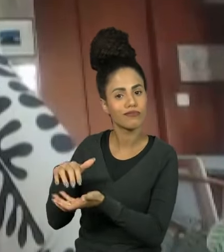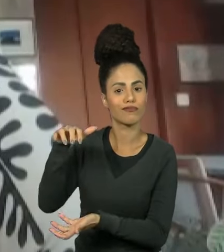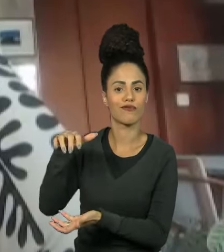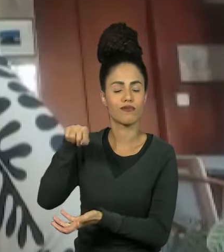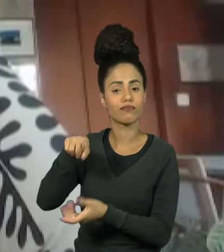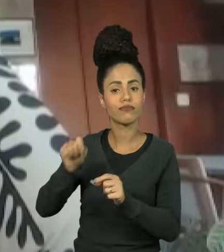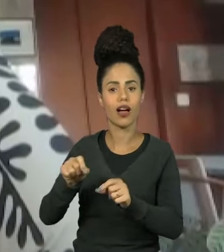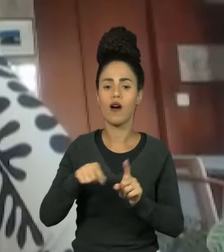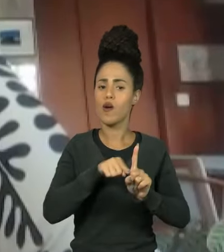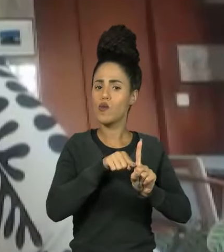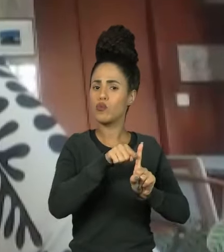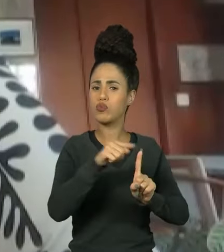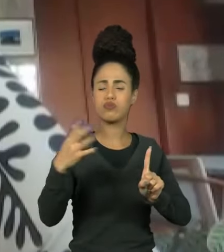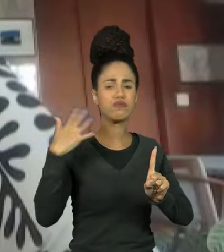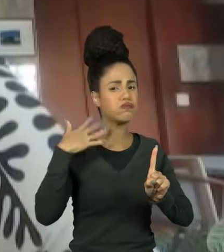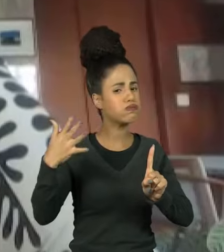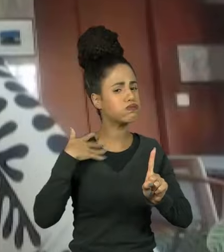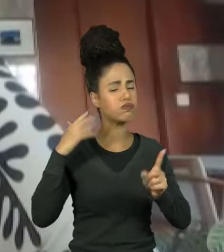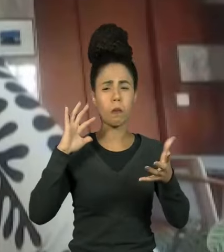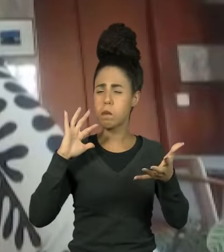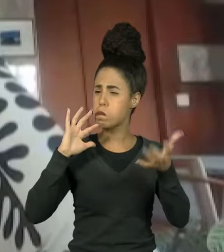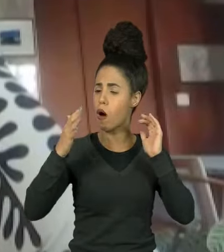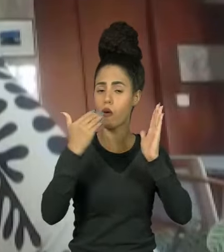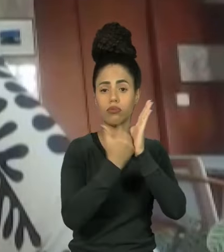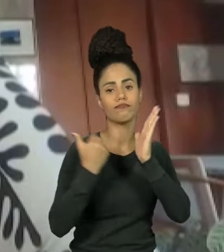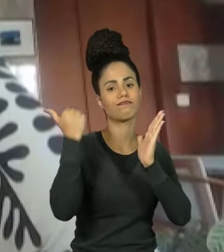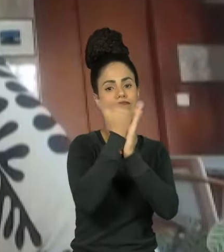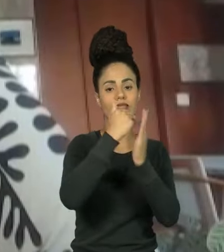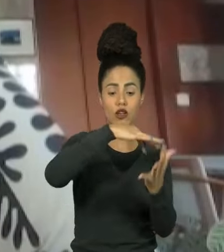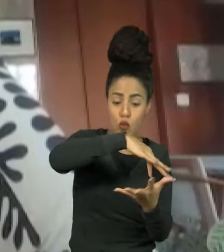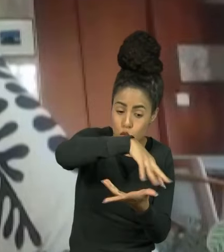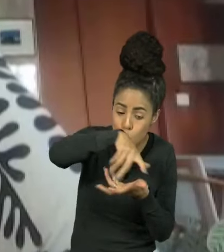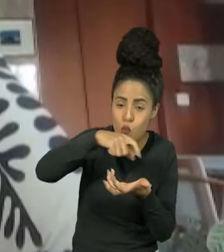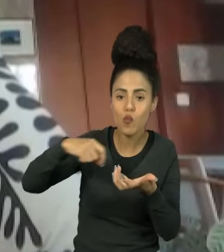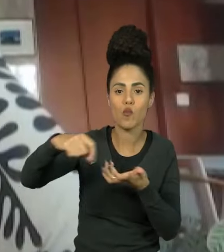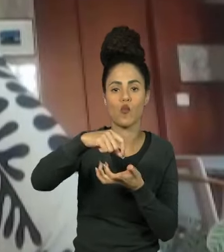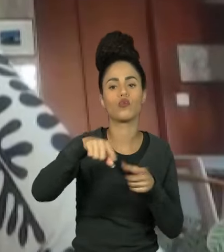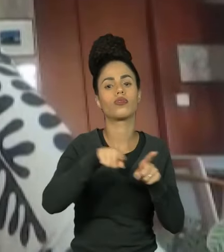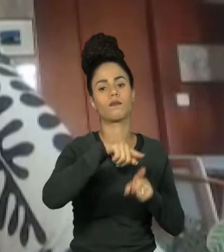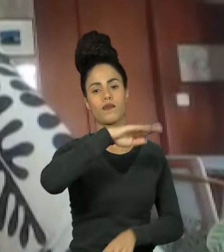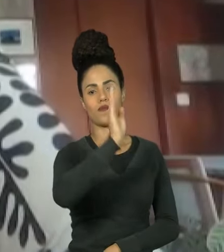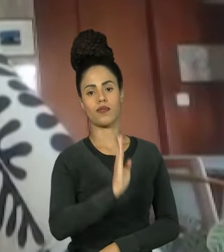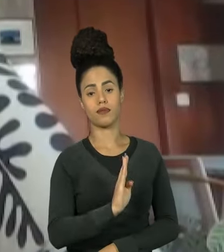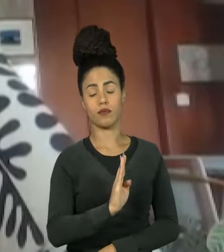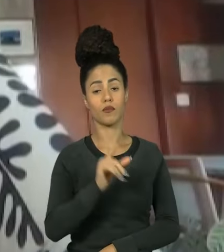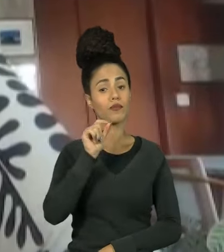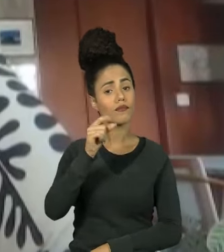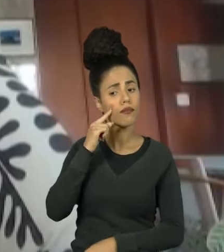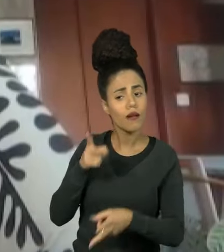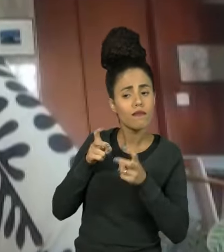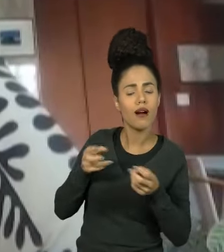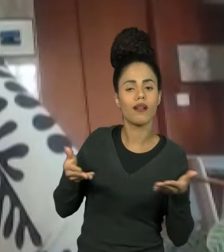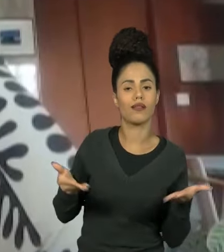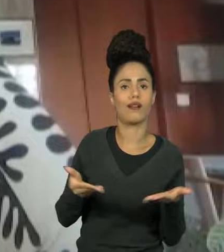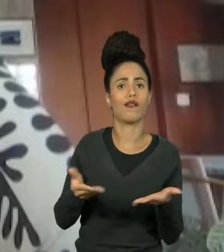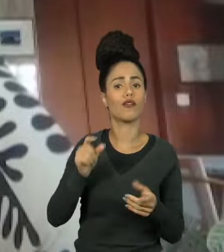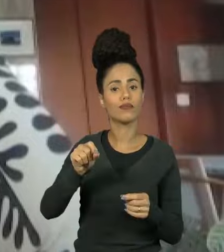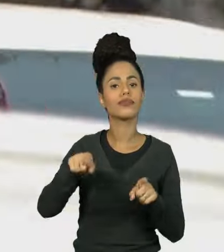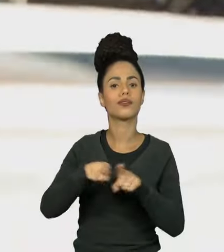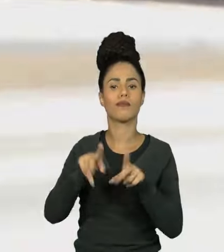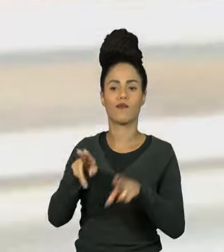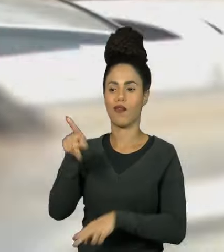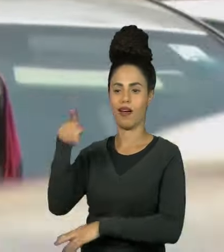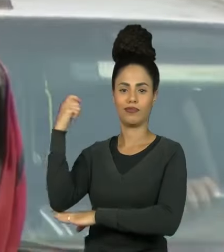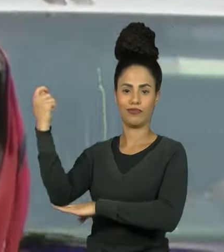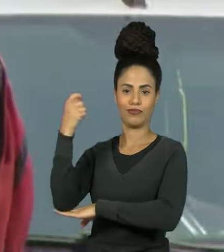extremos aumentaram em demasiado no mundo inteiro, inclusive no Brasil, a exemplo do que nós estamos vendo no Rio Grande do